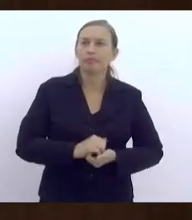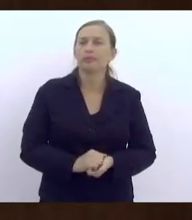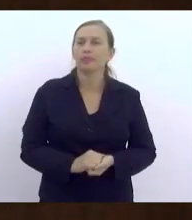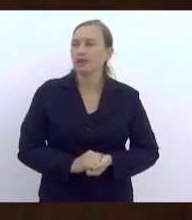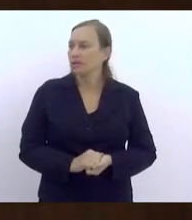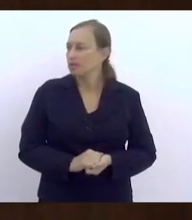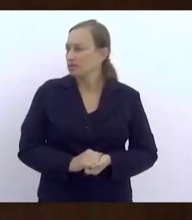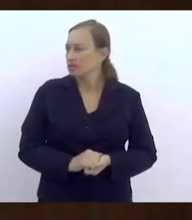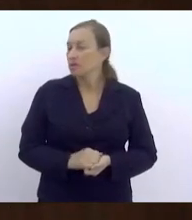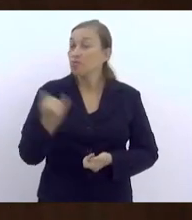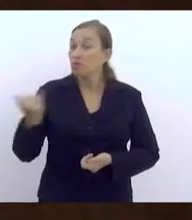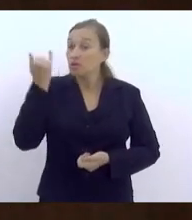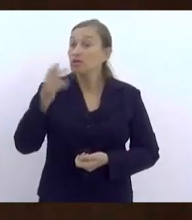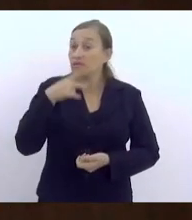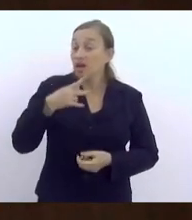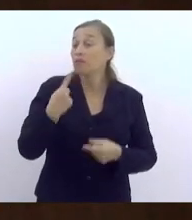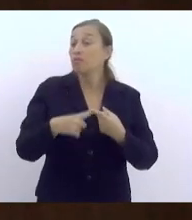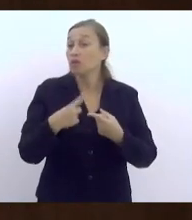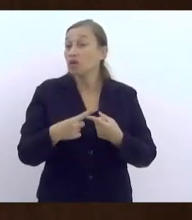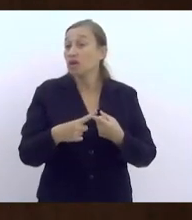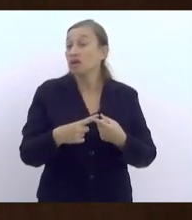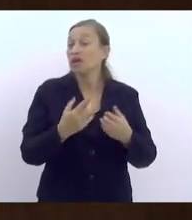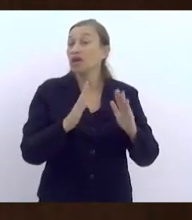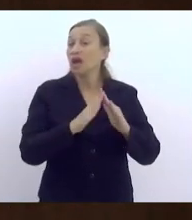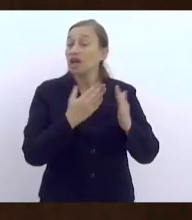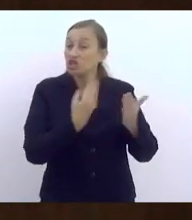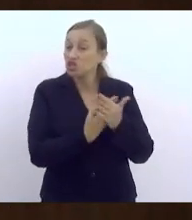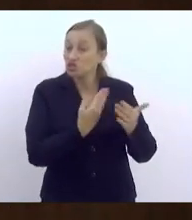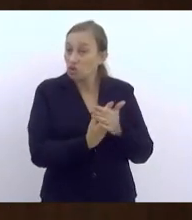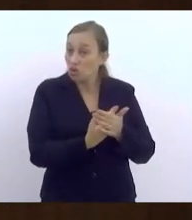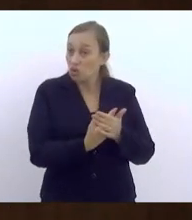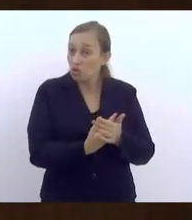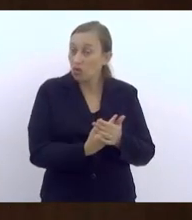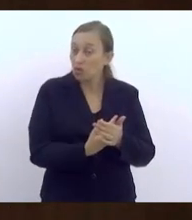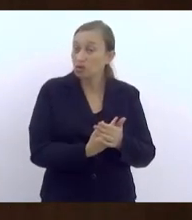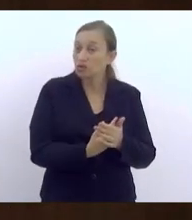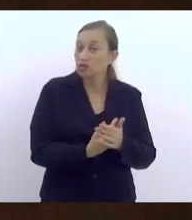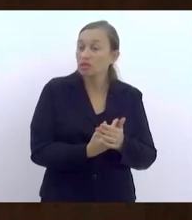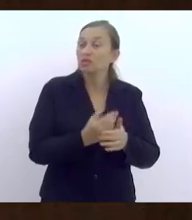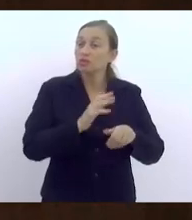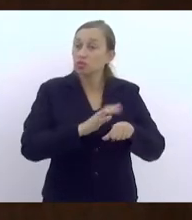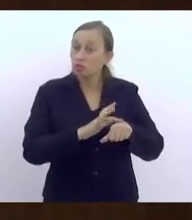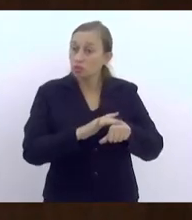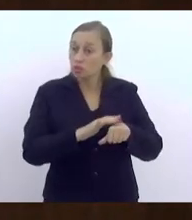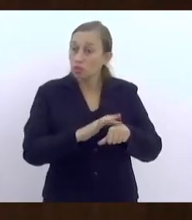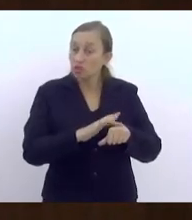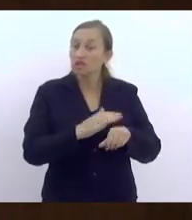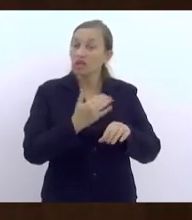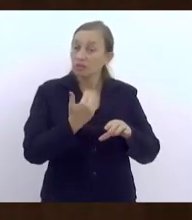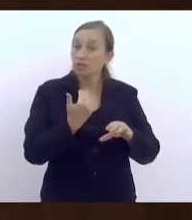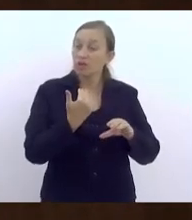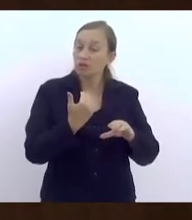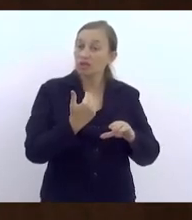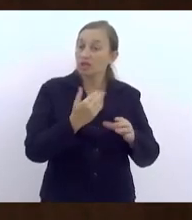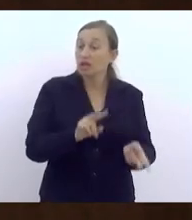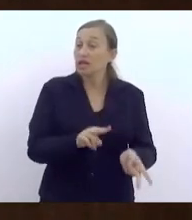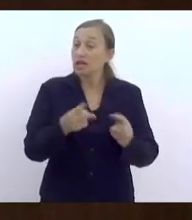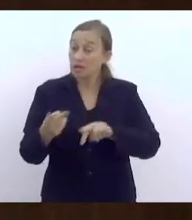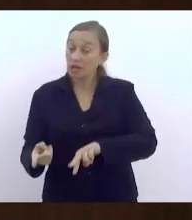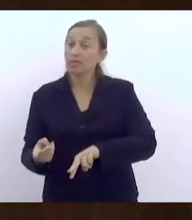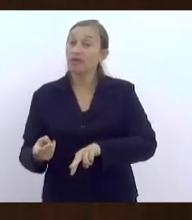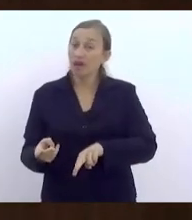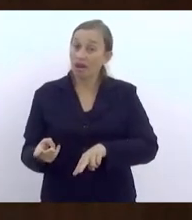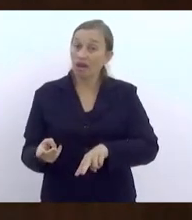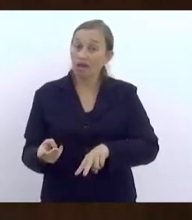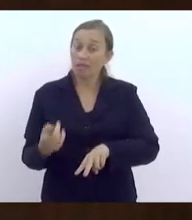acho importante dizer isso porque a escola demanda medicamento, escola demanda patologização, mas, na verdade, a escola está